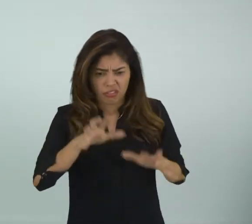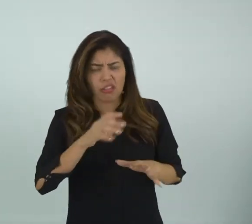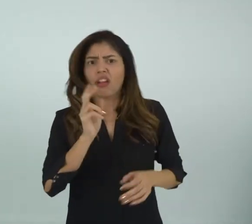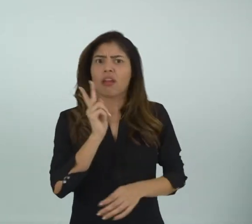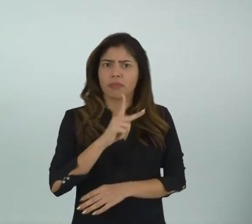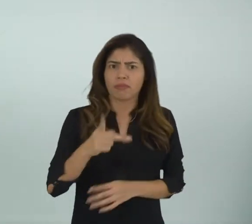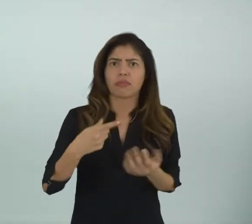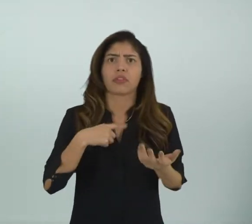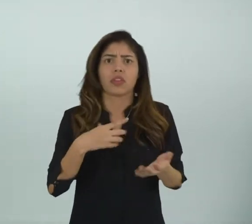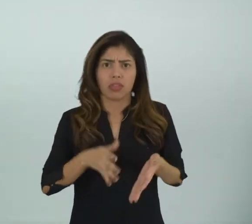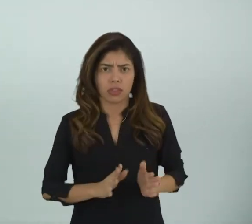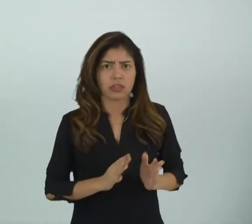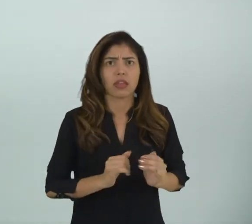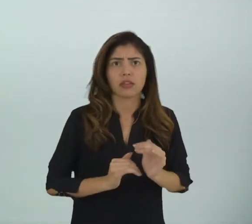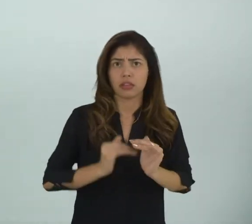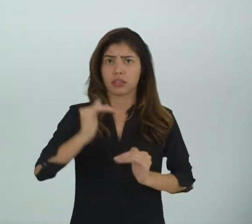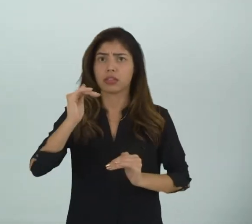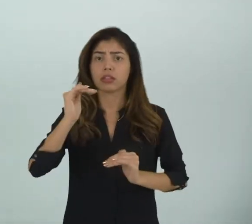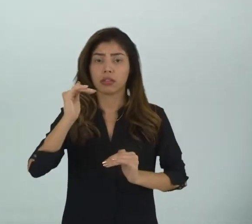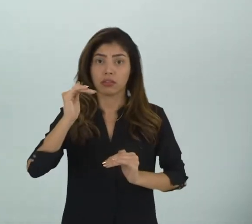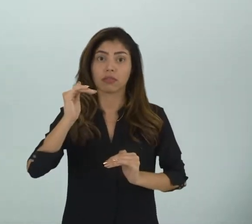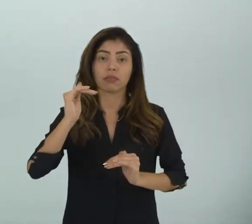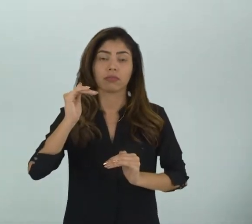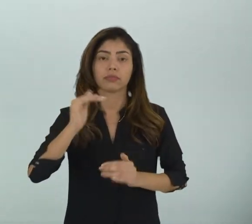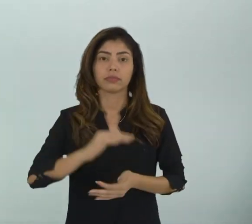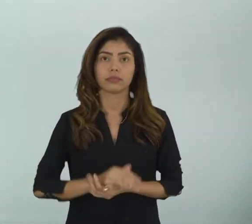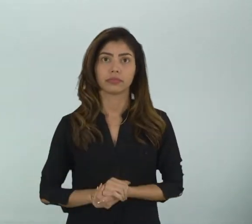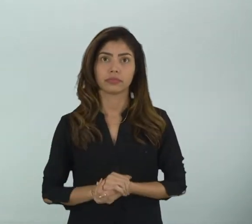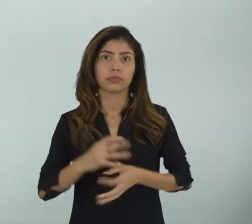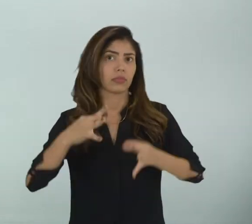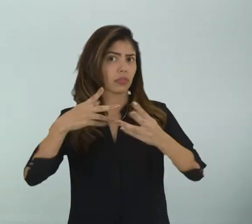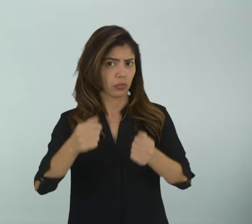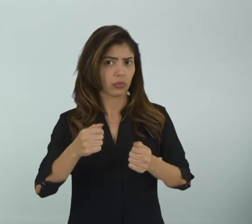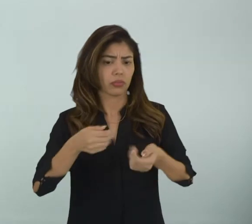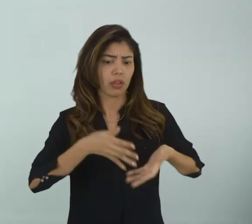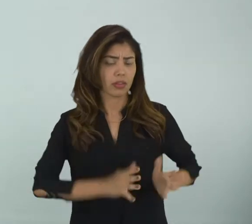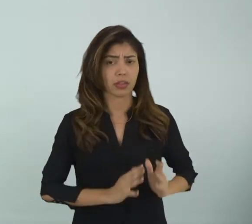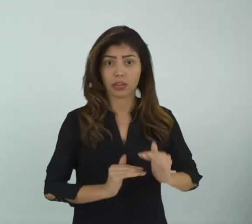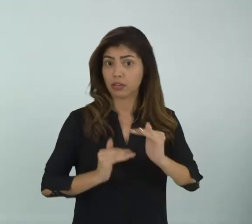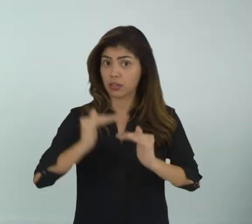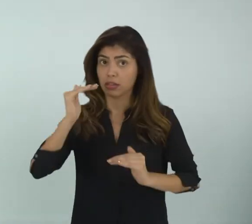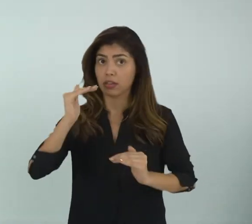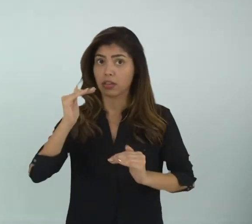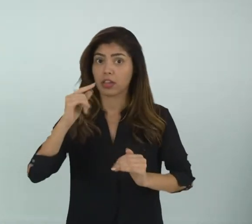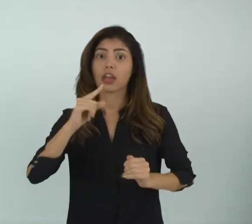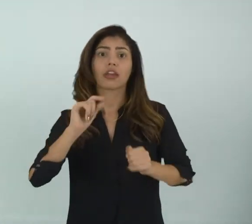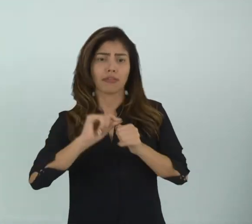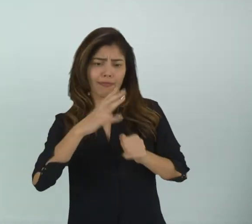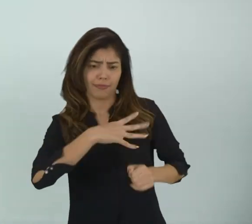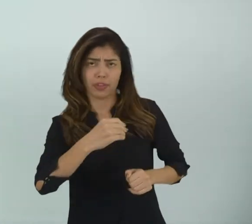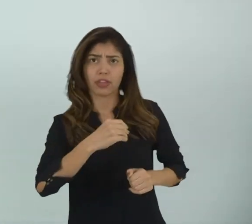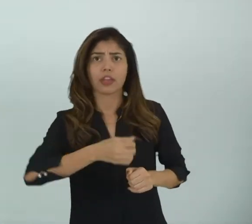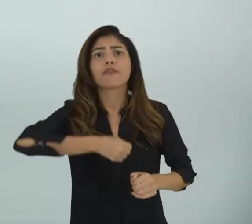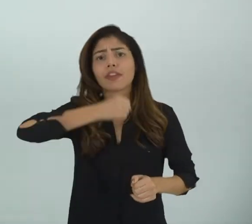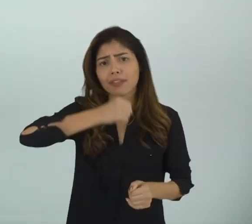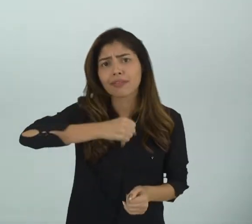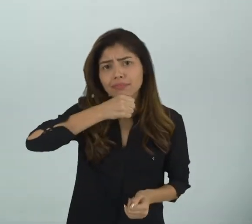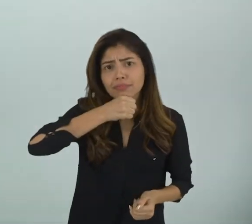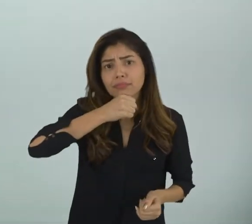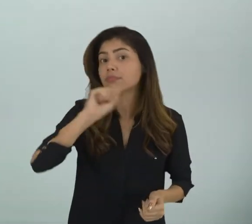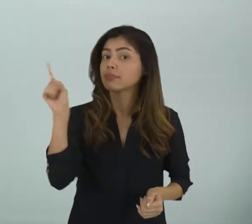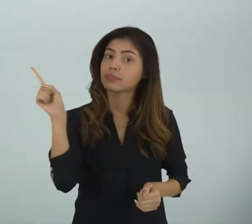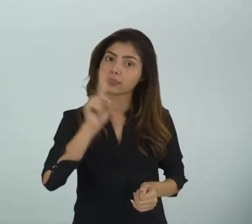mundo tem que nascer Nascer Crescer Todo mundo tem que nascer Crescer Se reproduzir Envelhecer